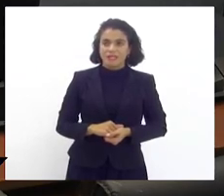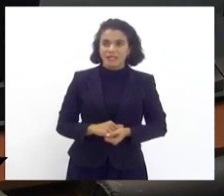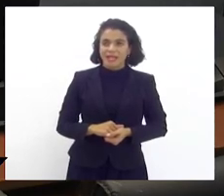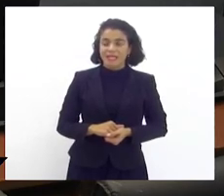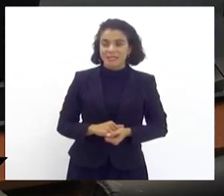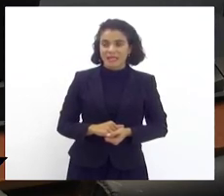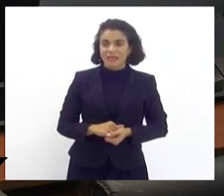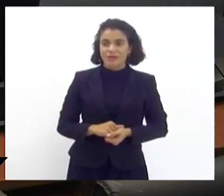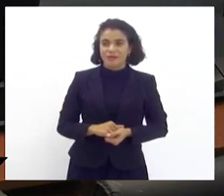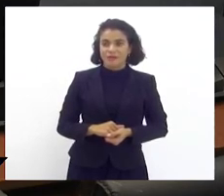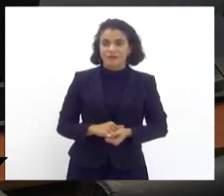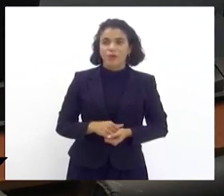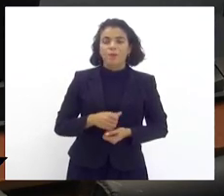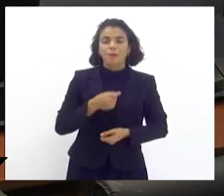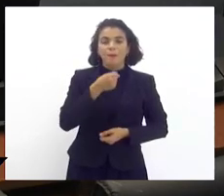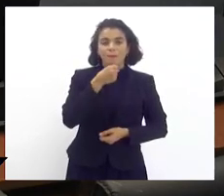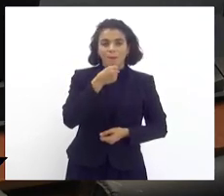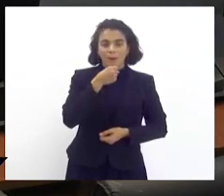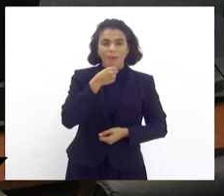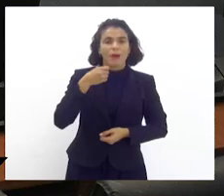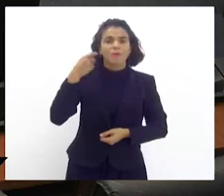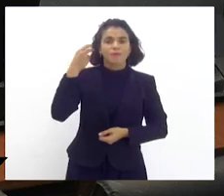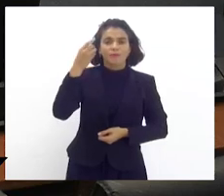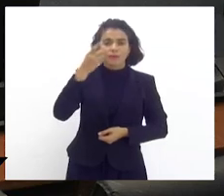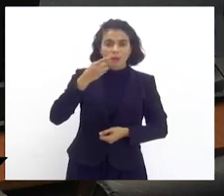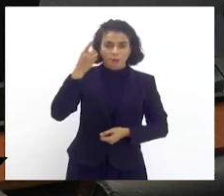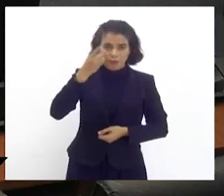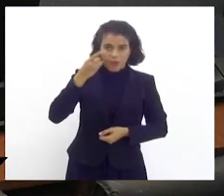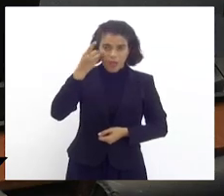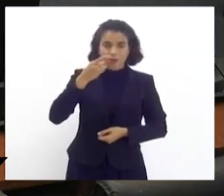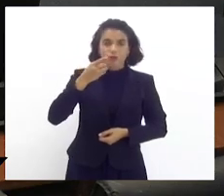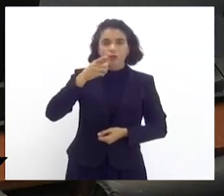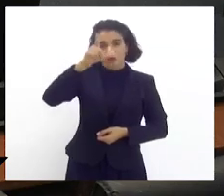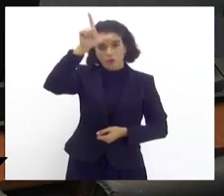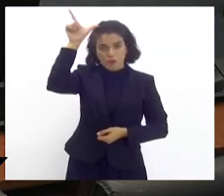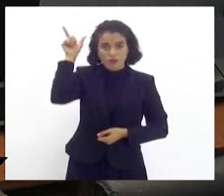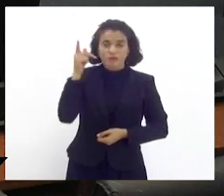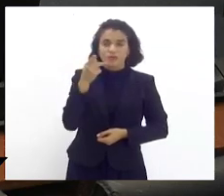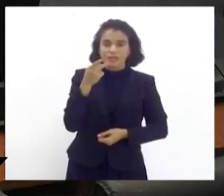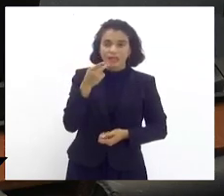Próximo orador escrito, o nobre deputado Luiz Paulo.